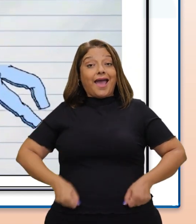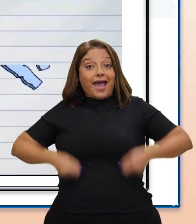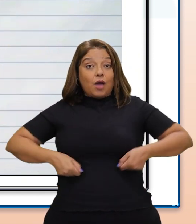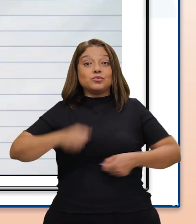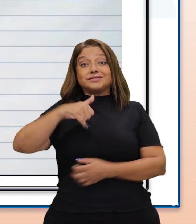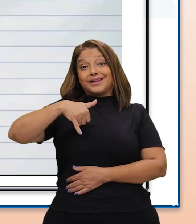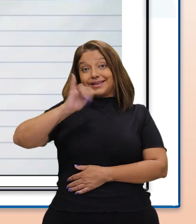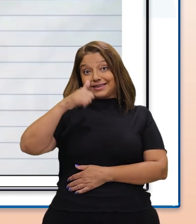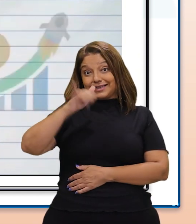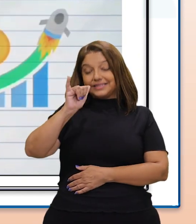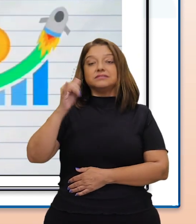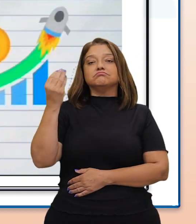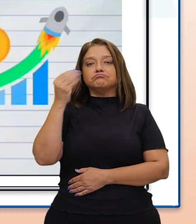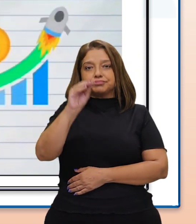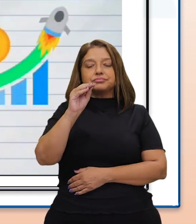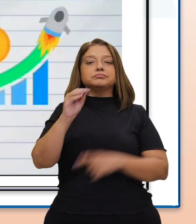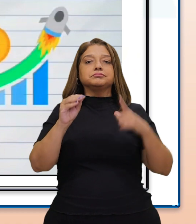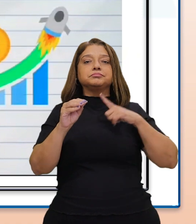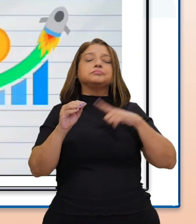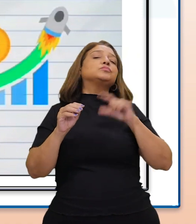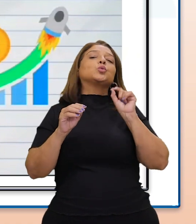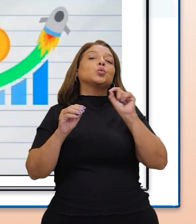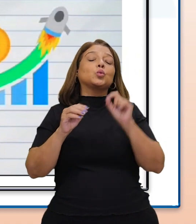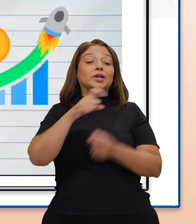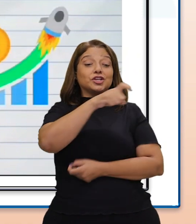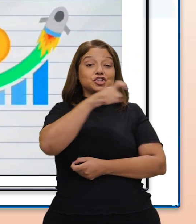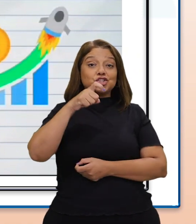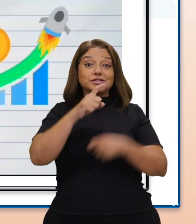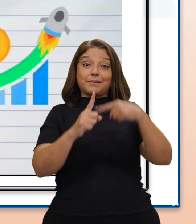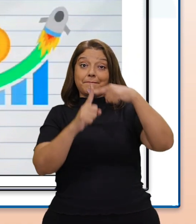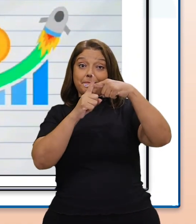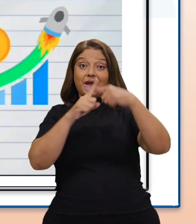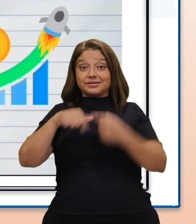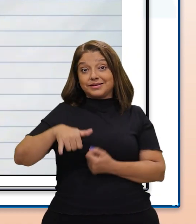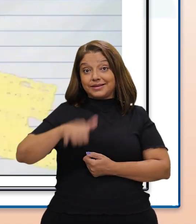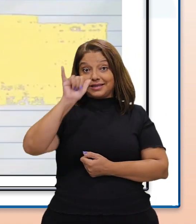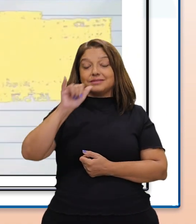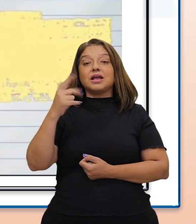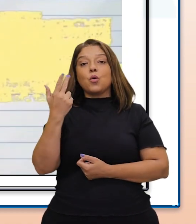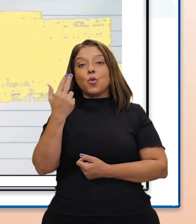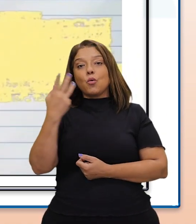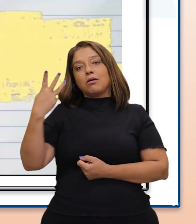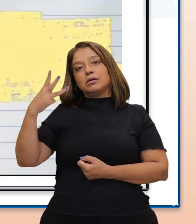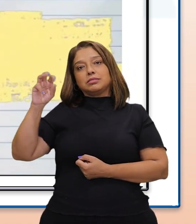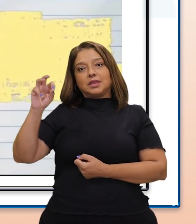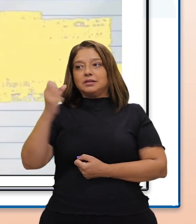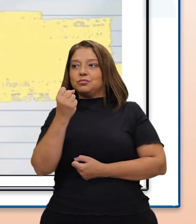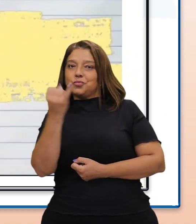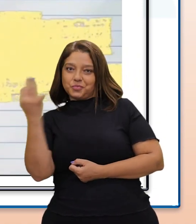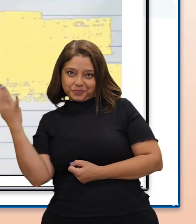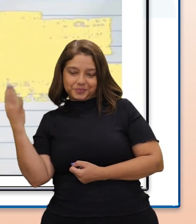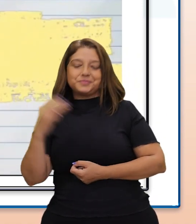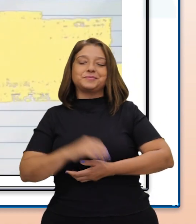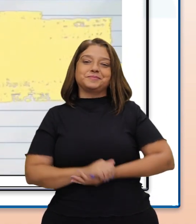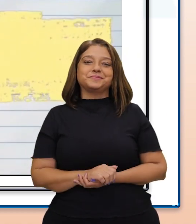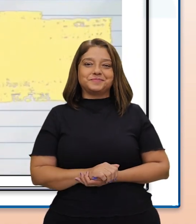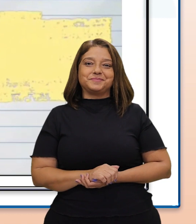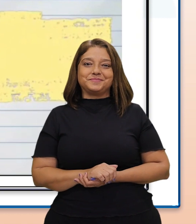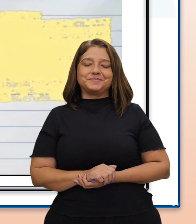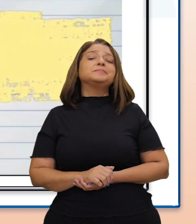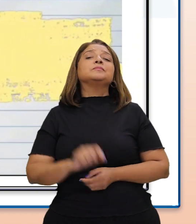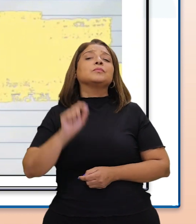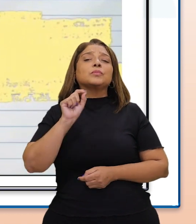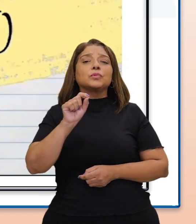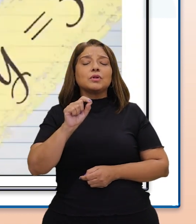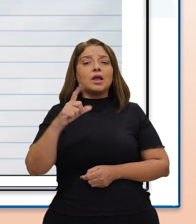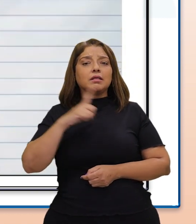podemos dizer que X mais Y é igual a 30 peças. Como